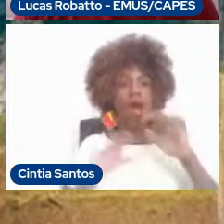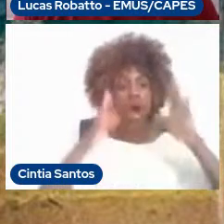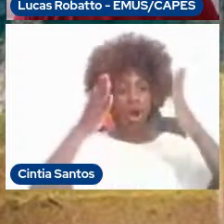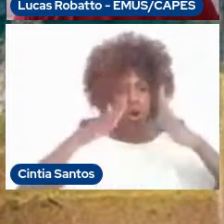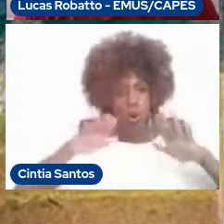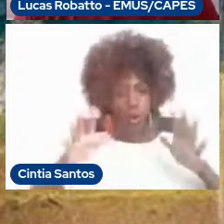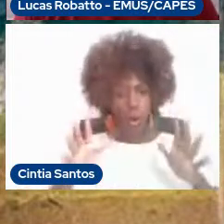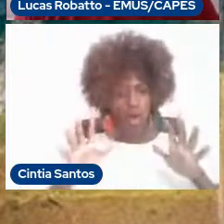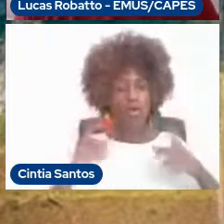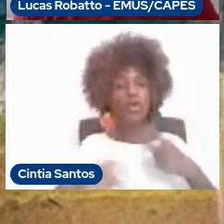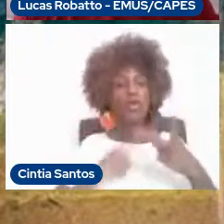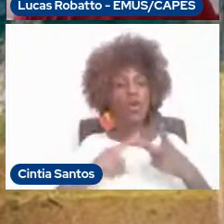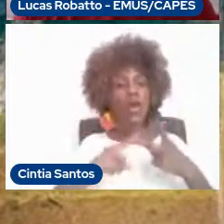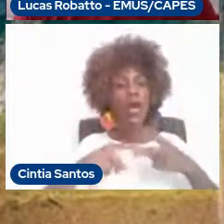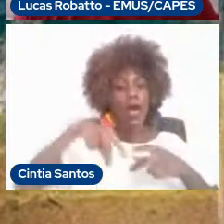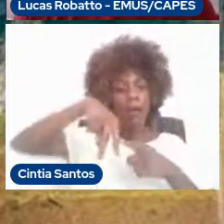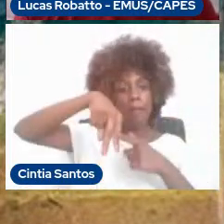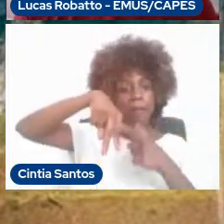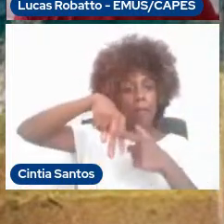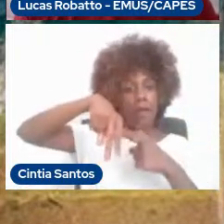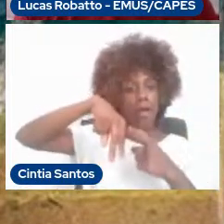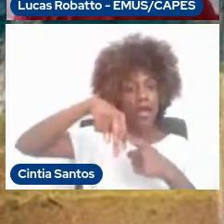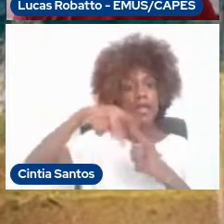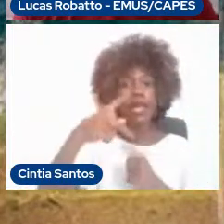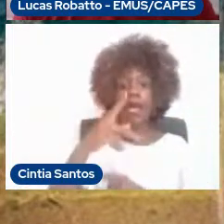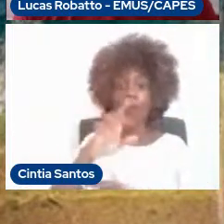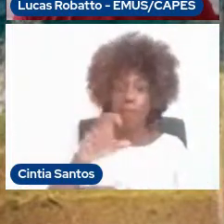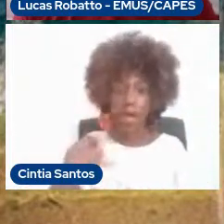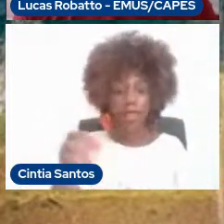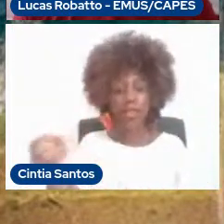Então, esse quadril, pernas e pés é que é uma novidade